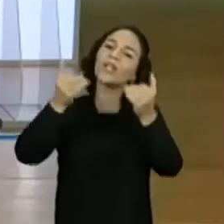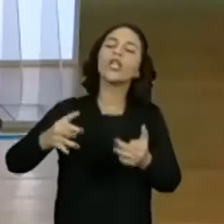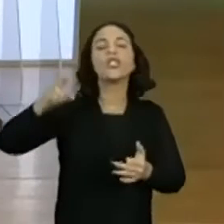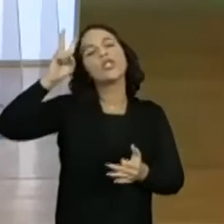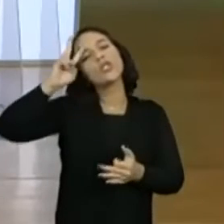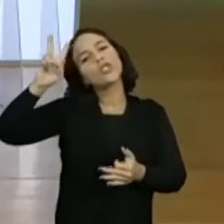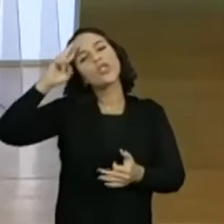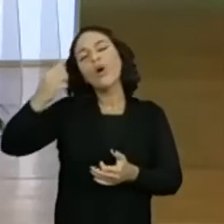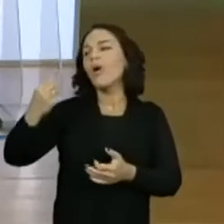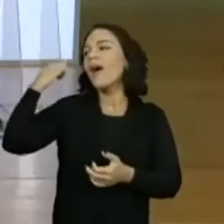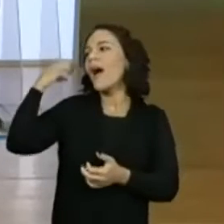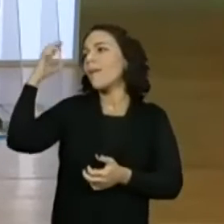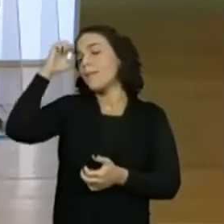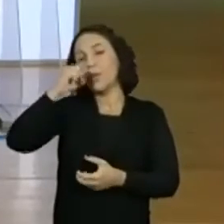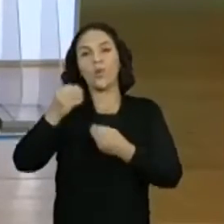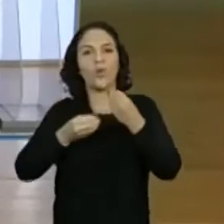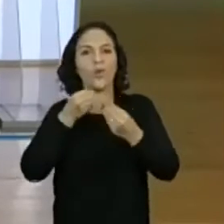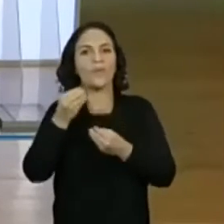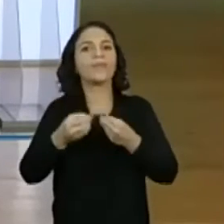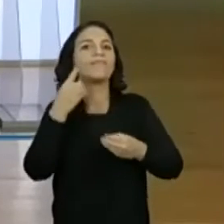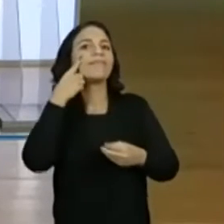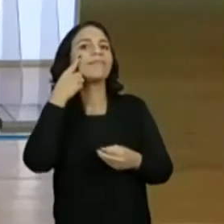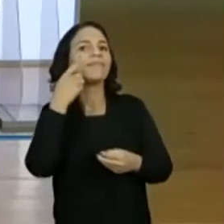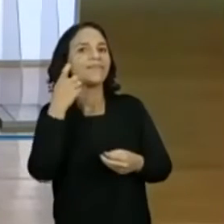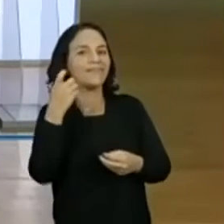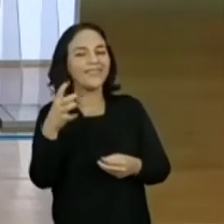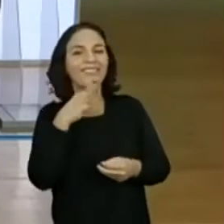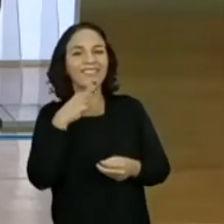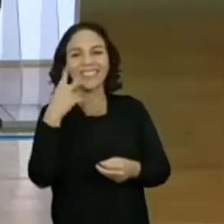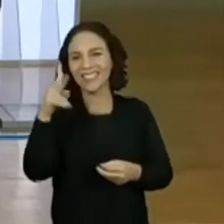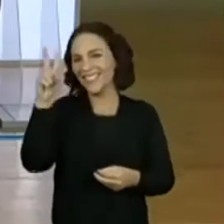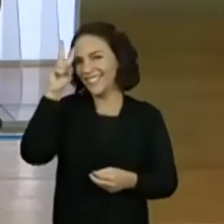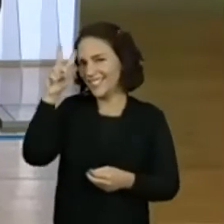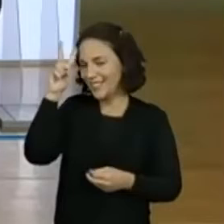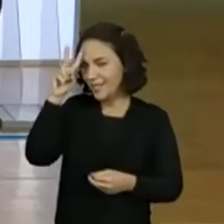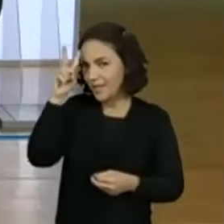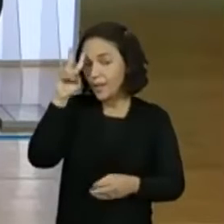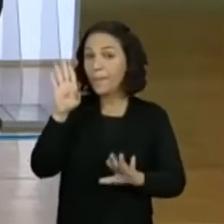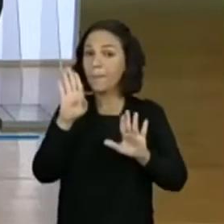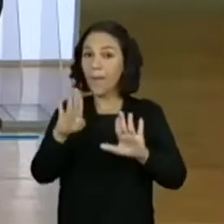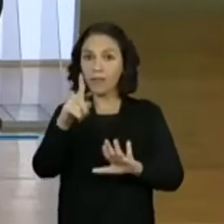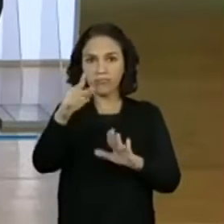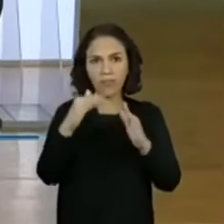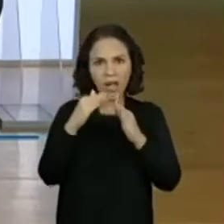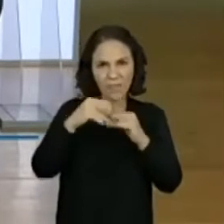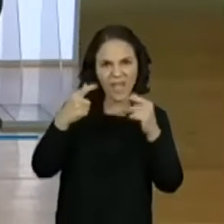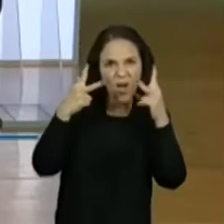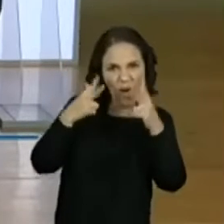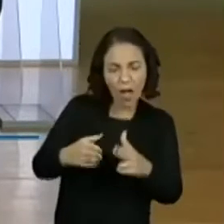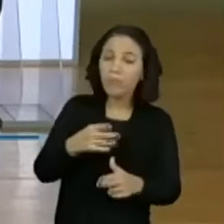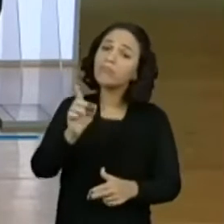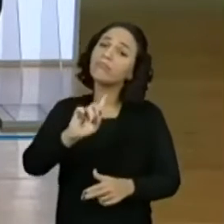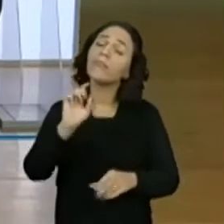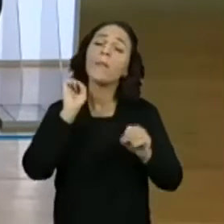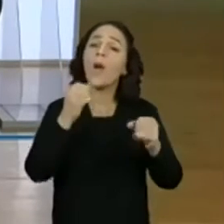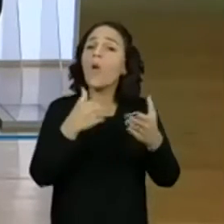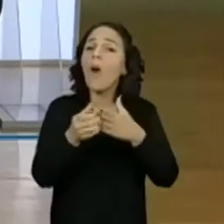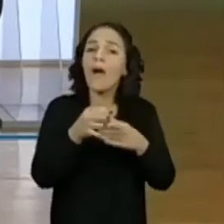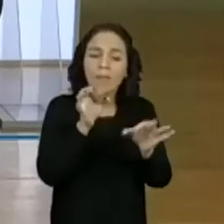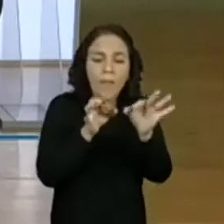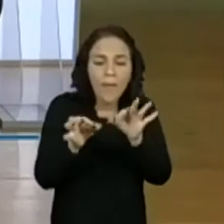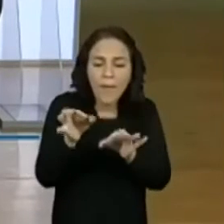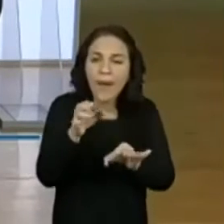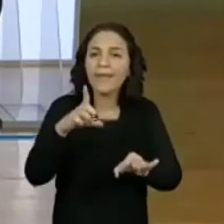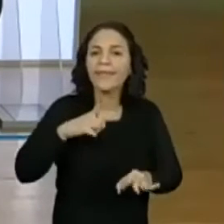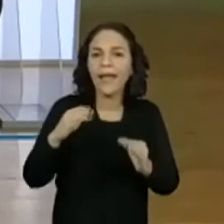de como ela aprendeu essa brincadeira. Muito interessante conhecer a sua história, professora. Sim. Mas vocês brinquem aí em casa com algum grão que vocês